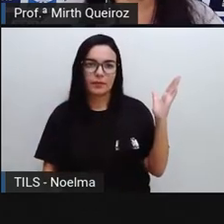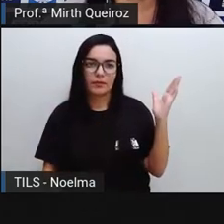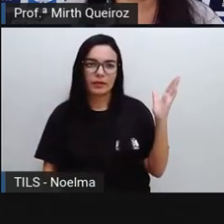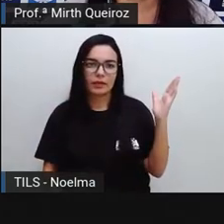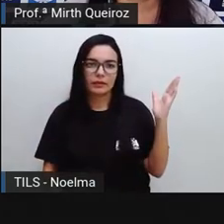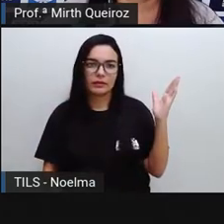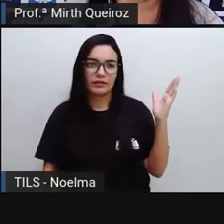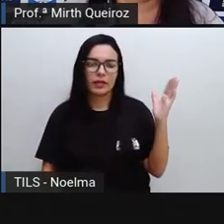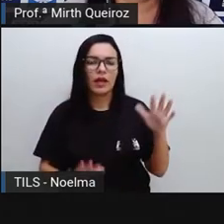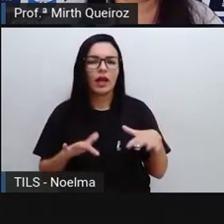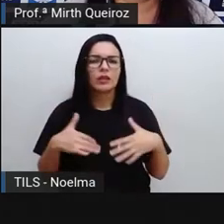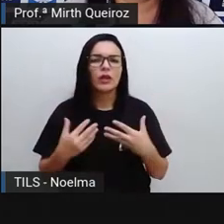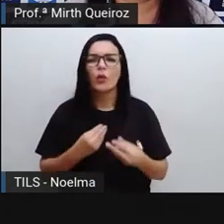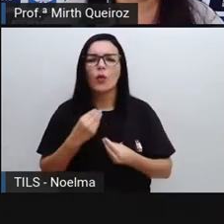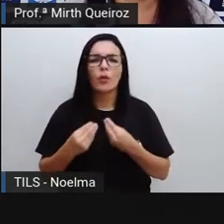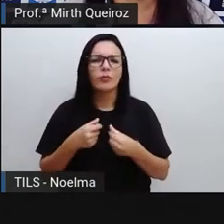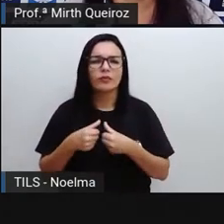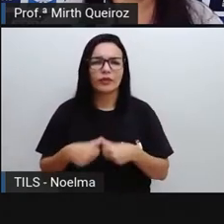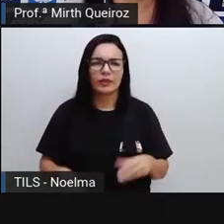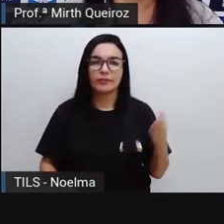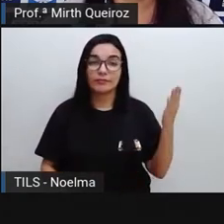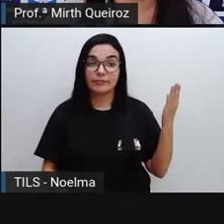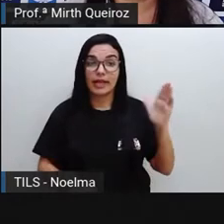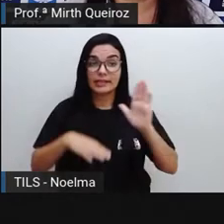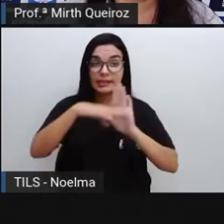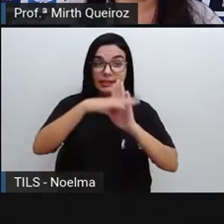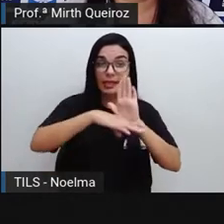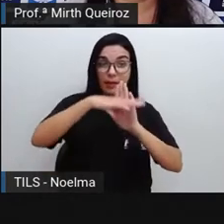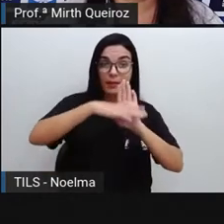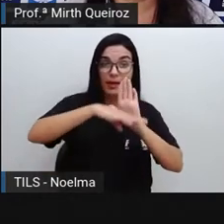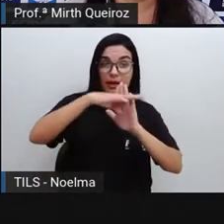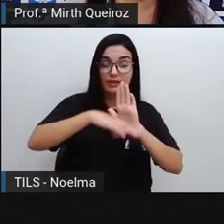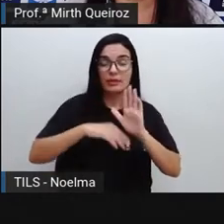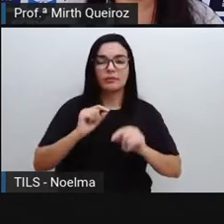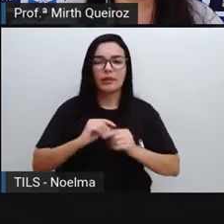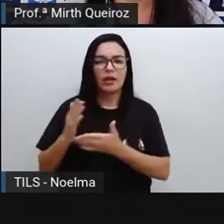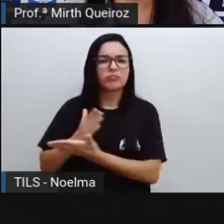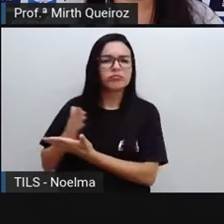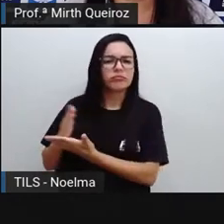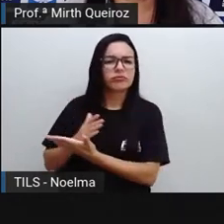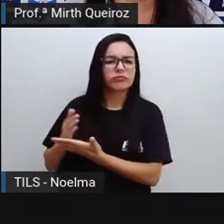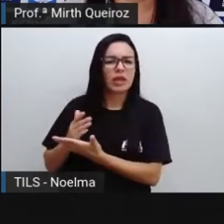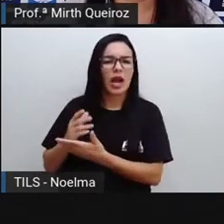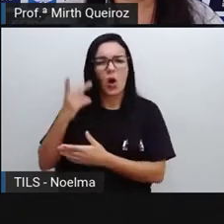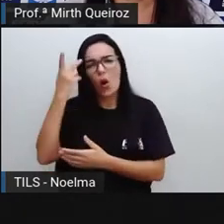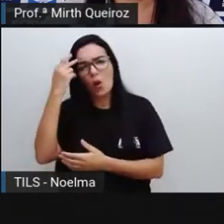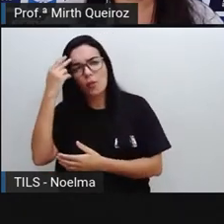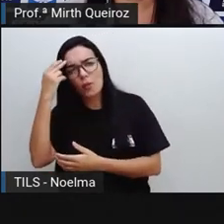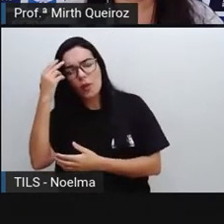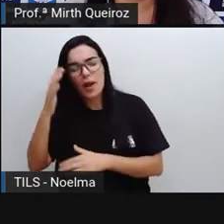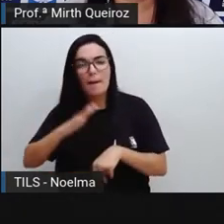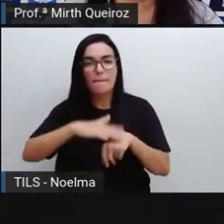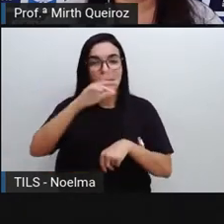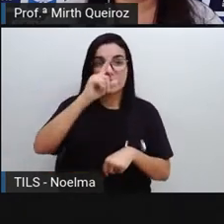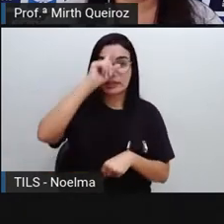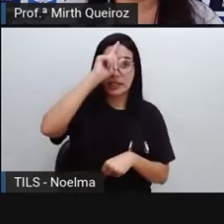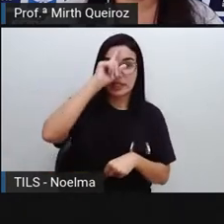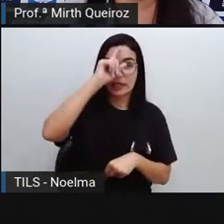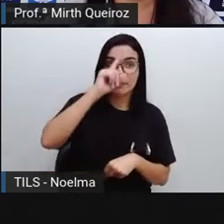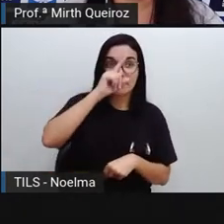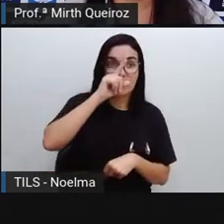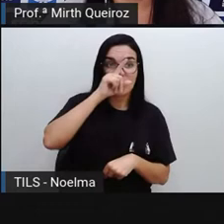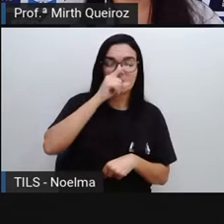Então, como é que fica isso, Pró? Nós temos aqui os sintomas mais comuns e os casos mais graves. Nos sintomas mais